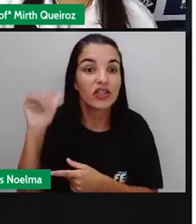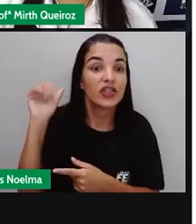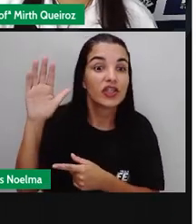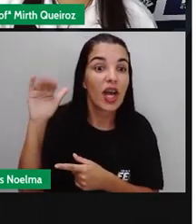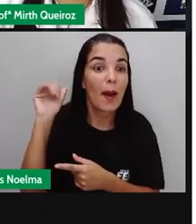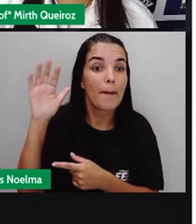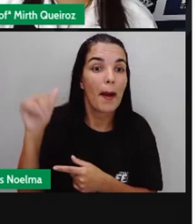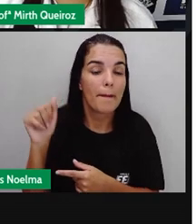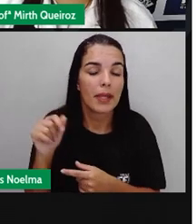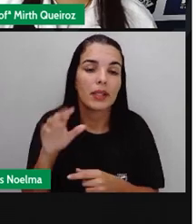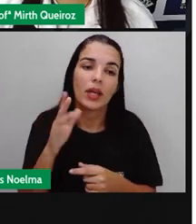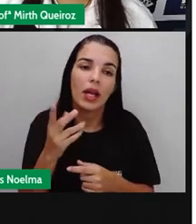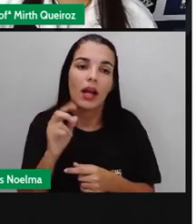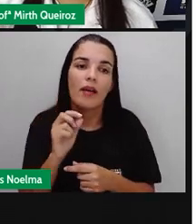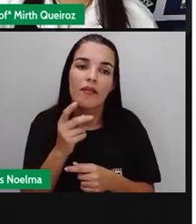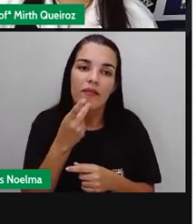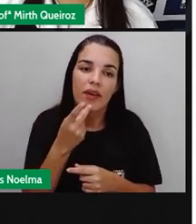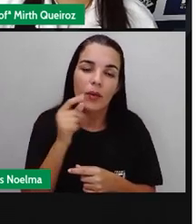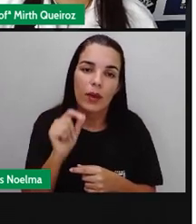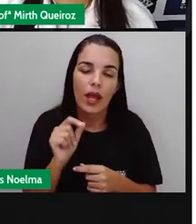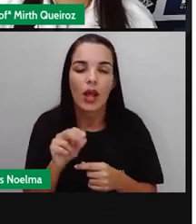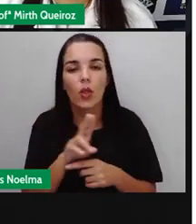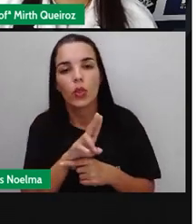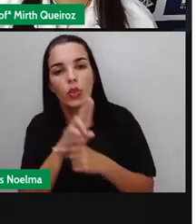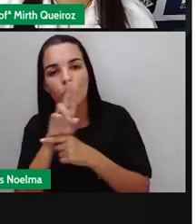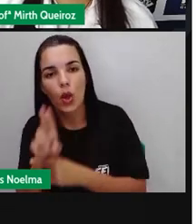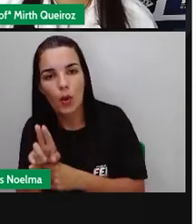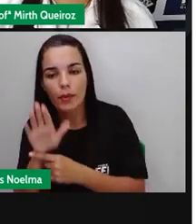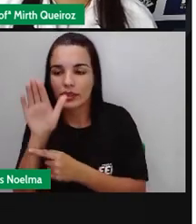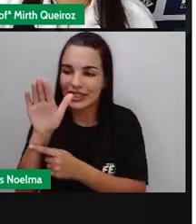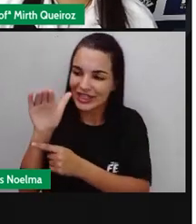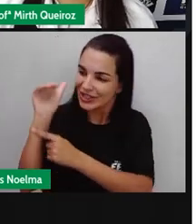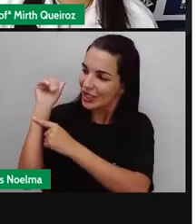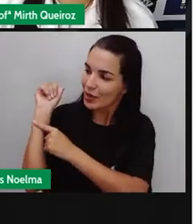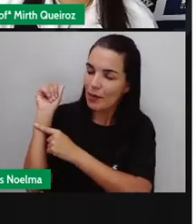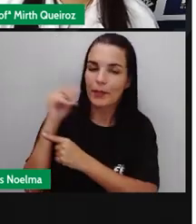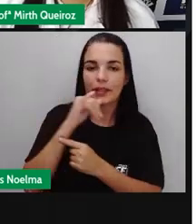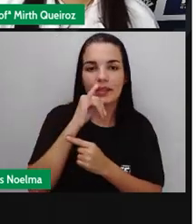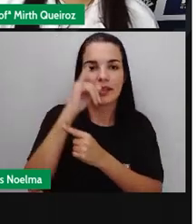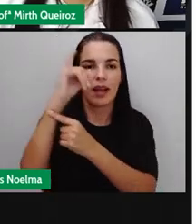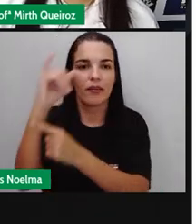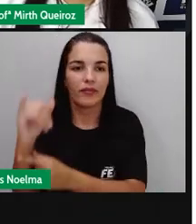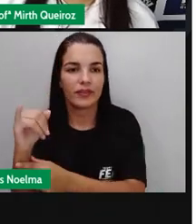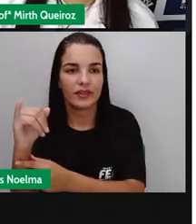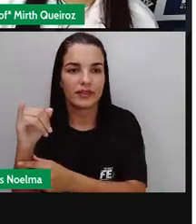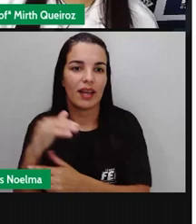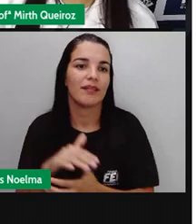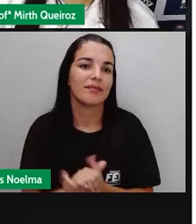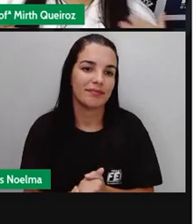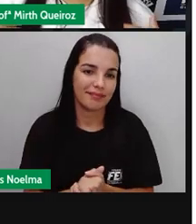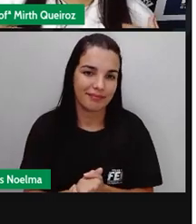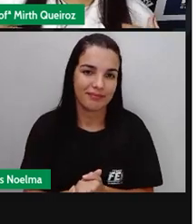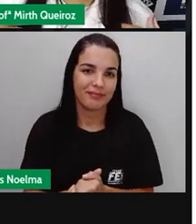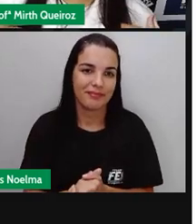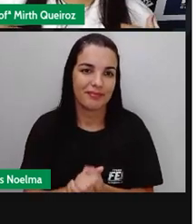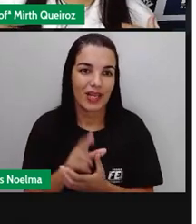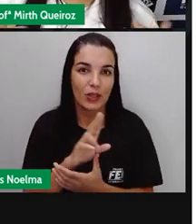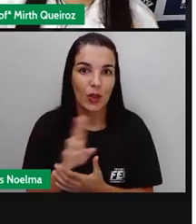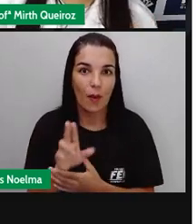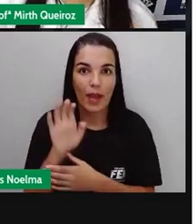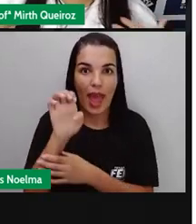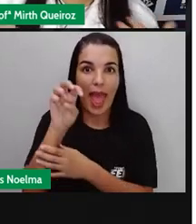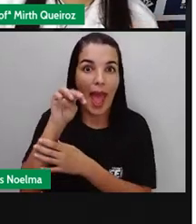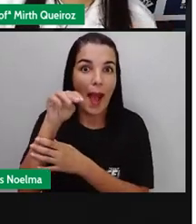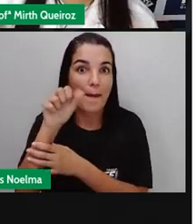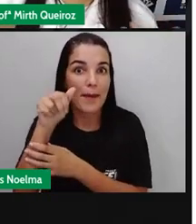da pessoa e aí você vai passar a informação, né? Emanuel, olha o chamamento. Eu